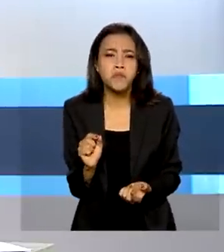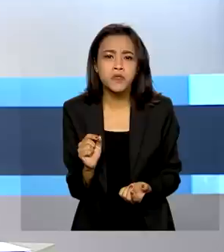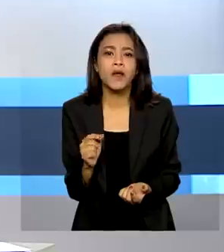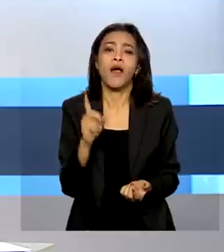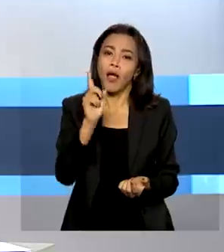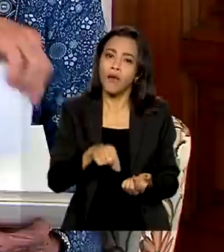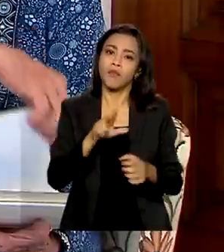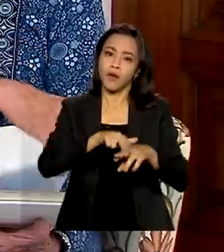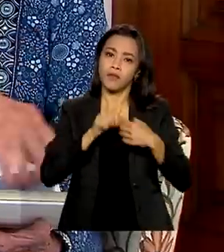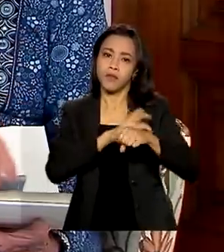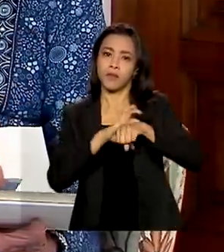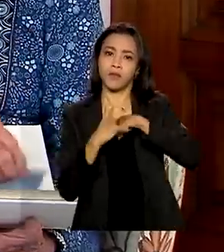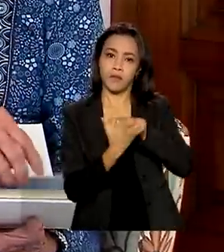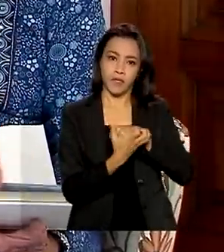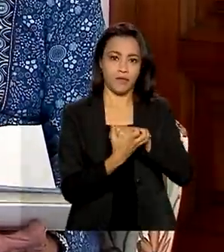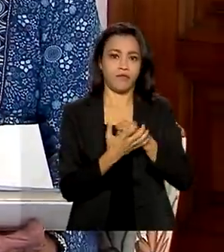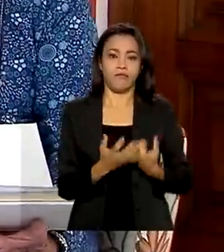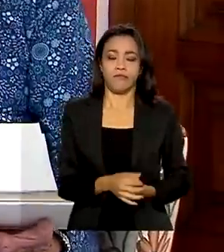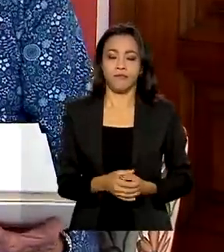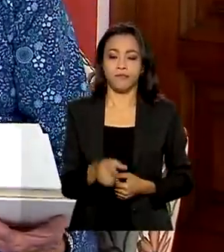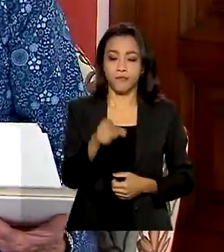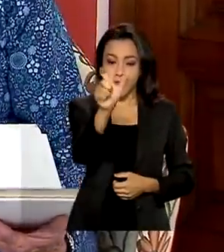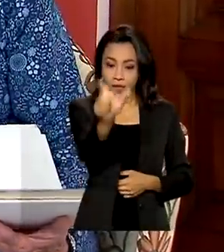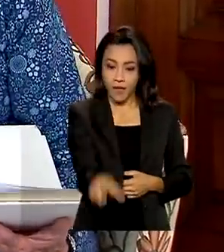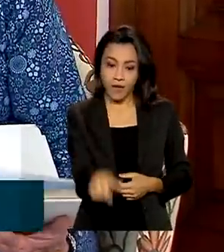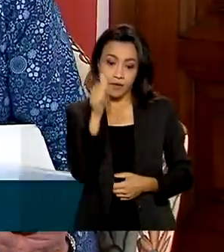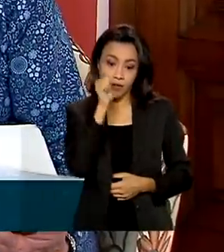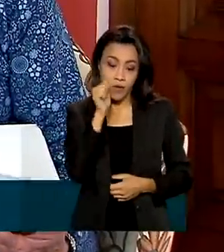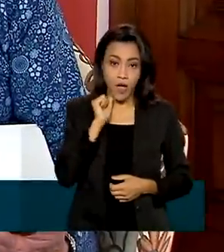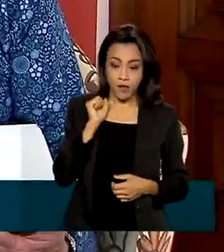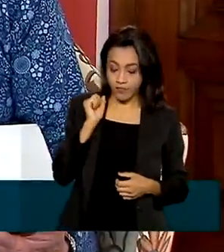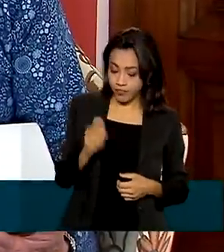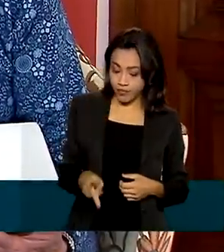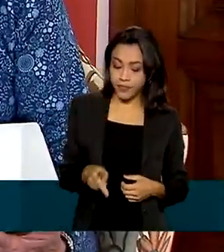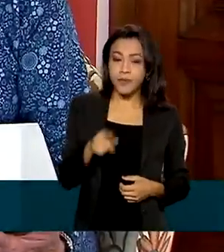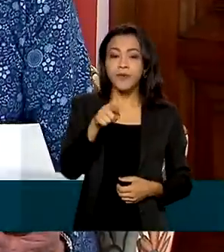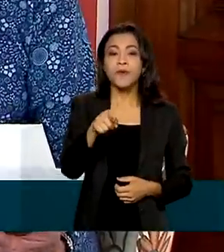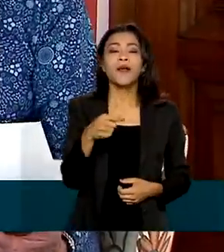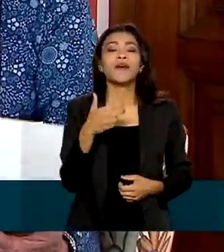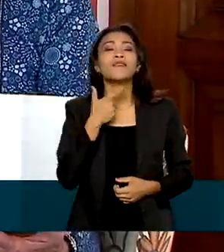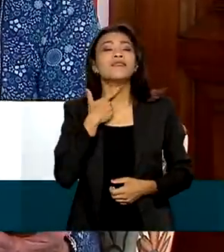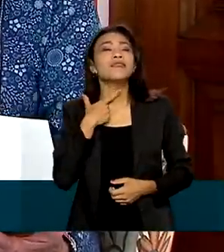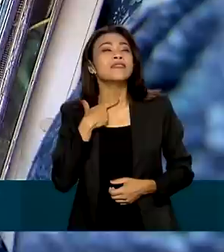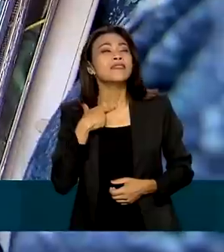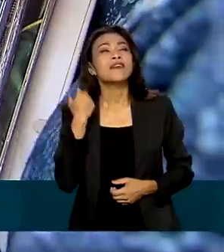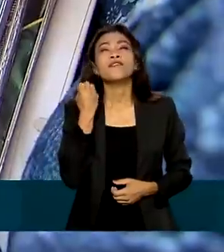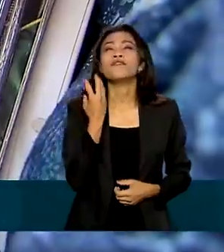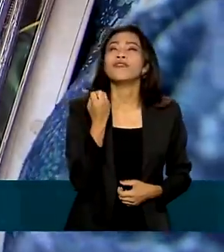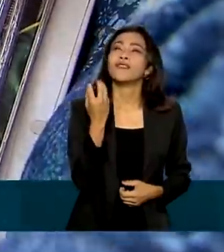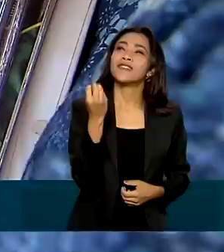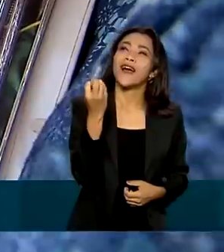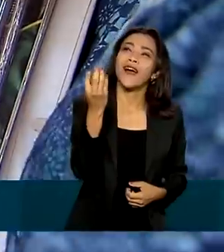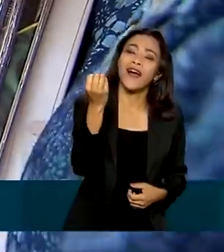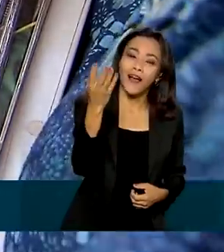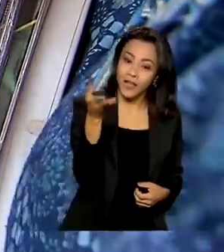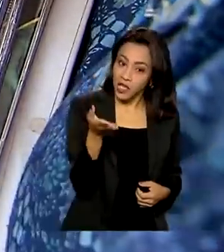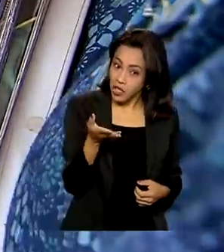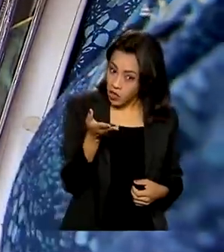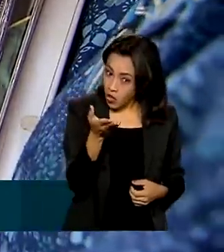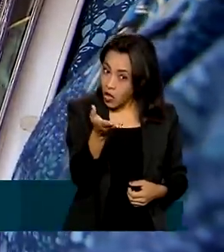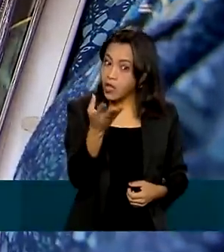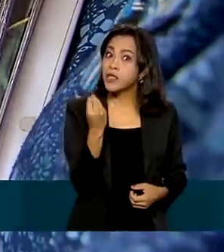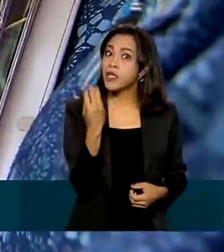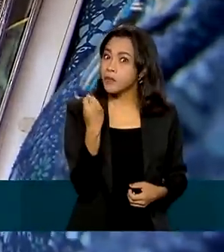pandemia. Depois que se aposentou, o hobby da dona Lia é viajar. E olha que ela tem